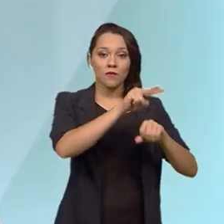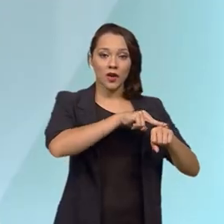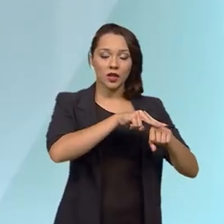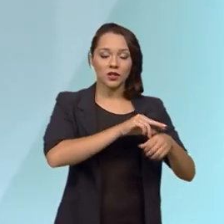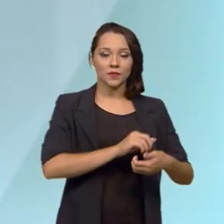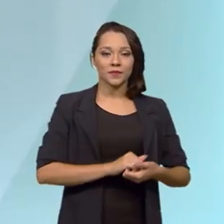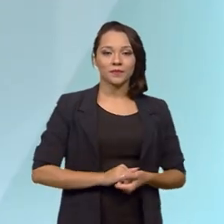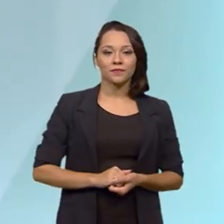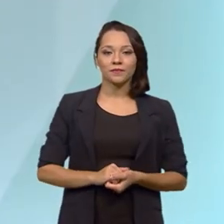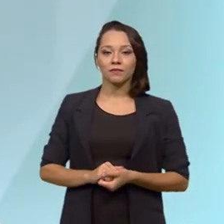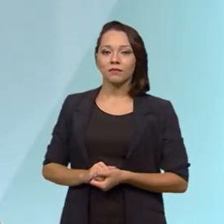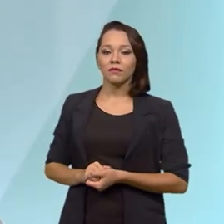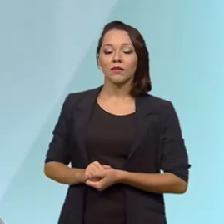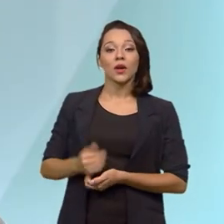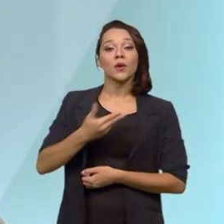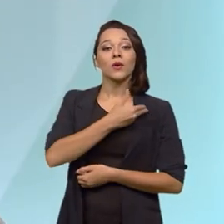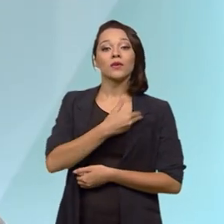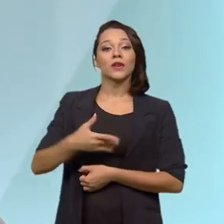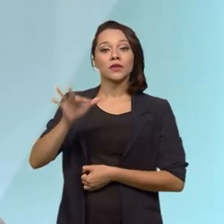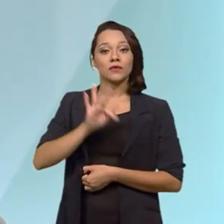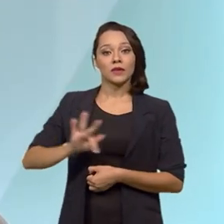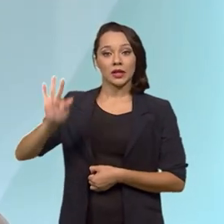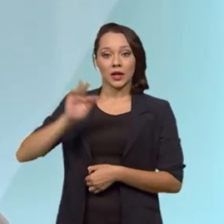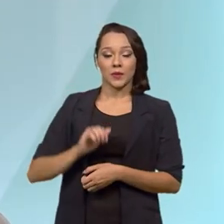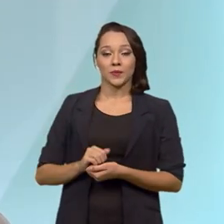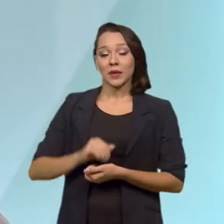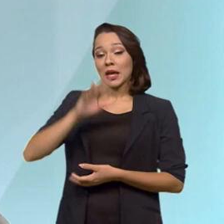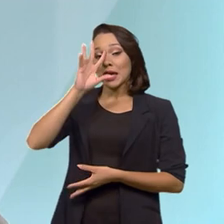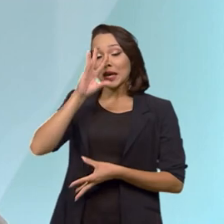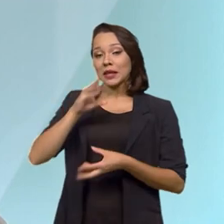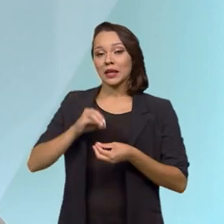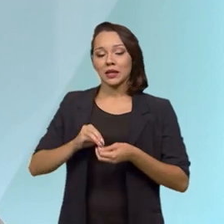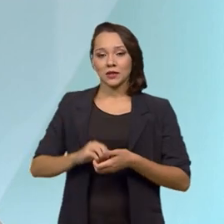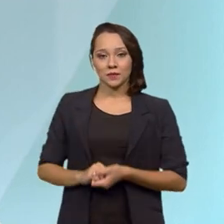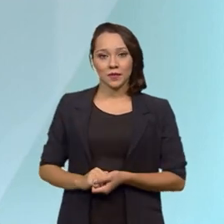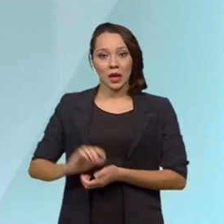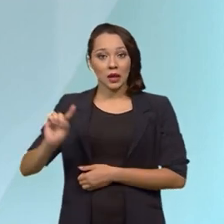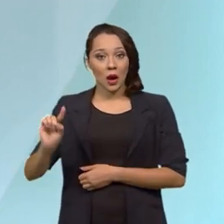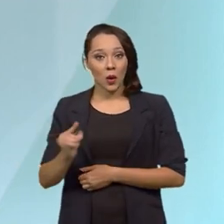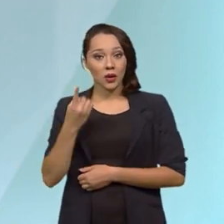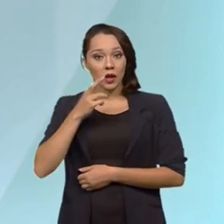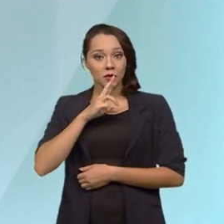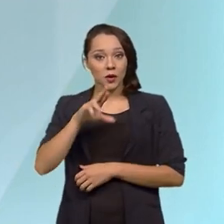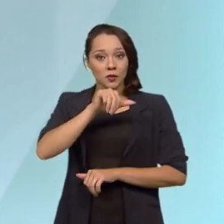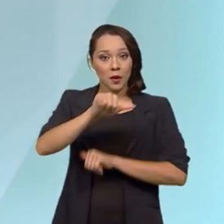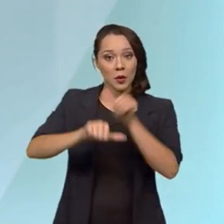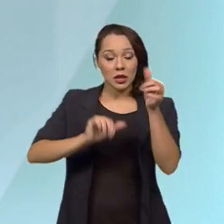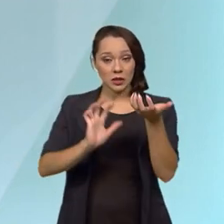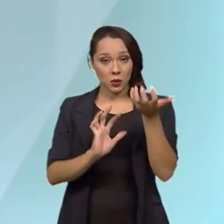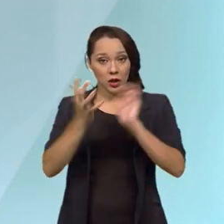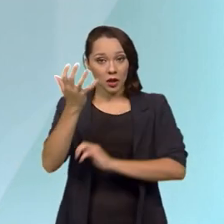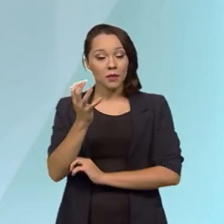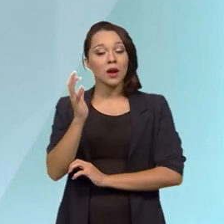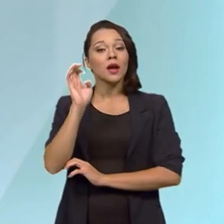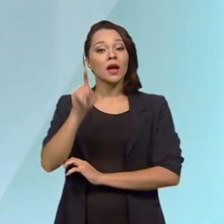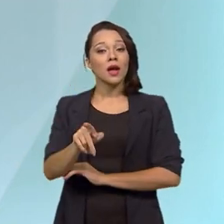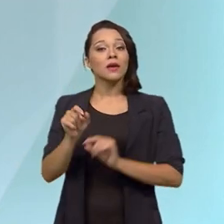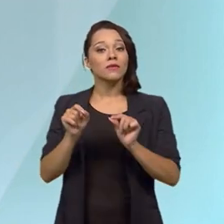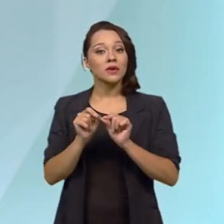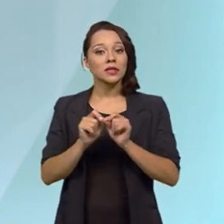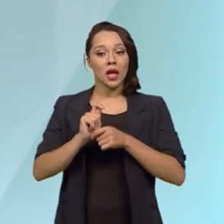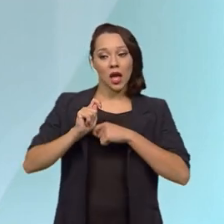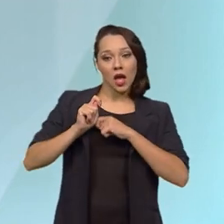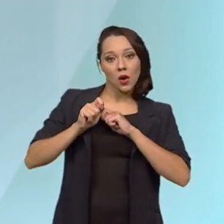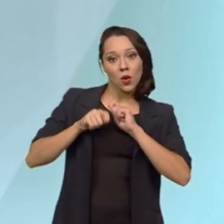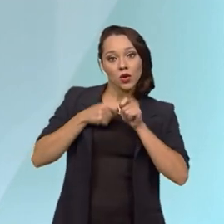O governo federal entende que a única solução para a mudança do clima é você fazer a sua